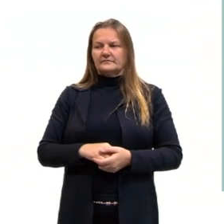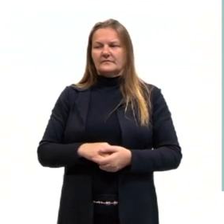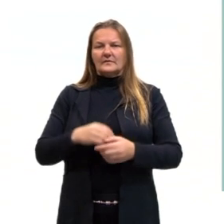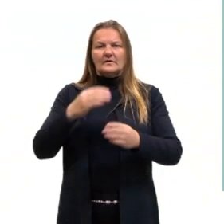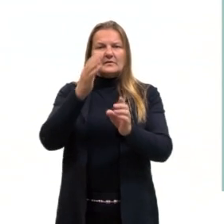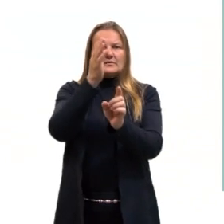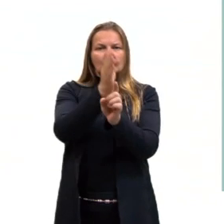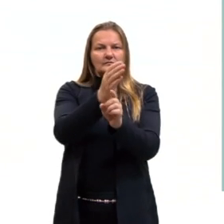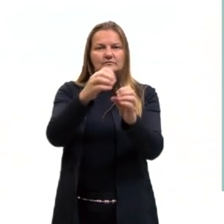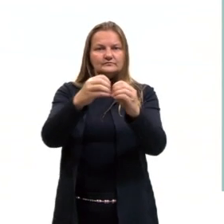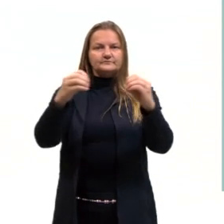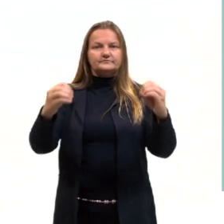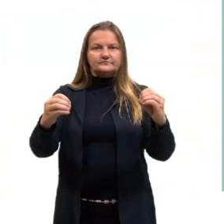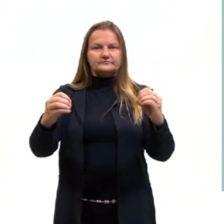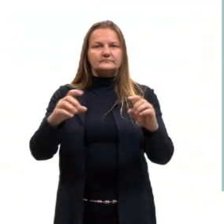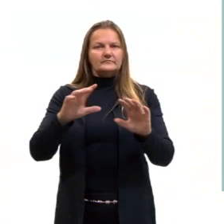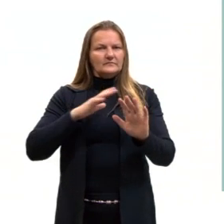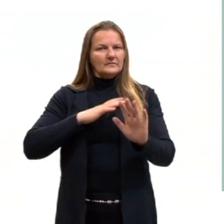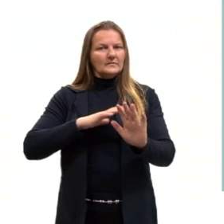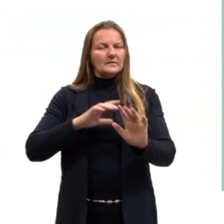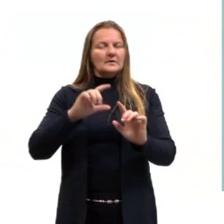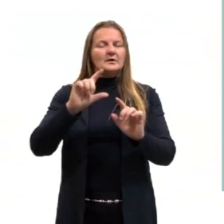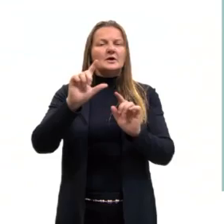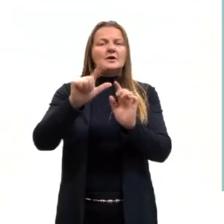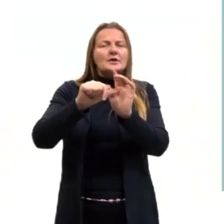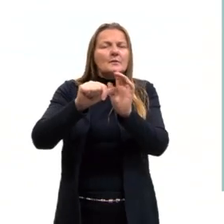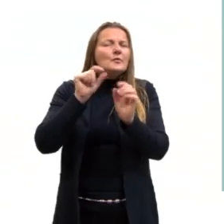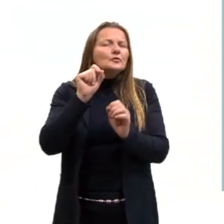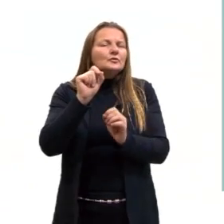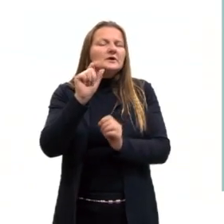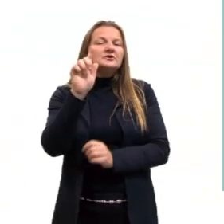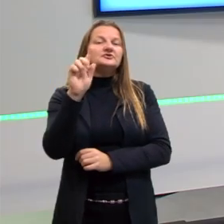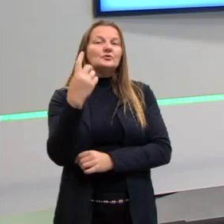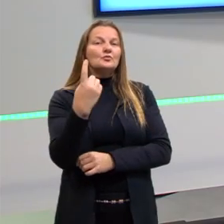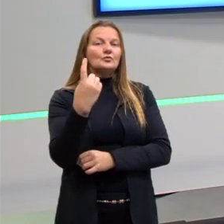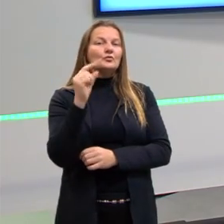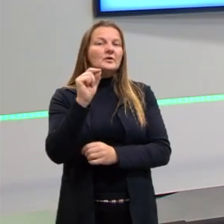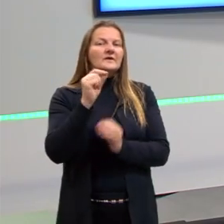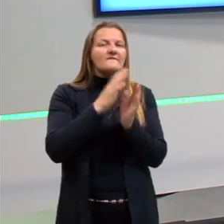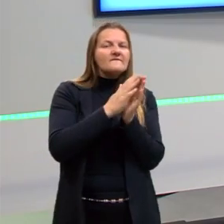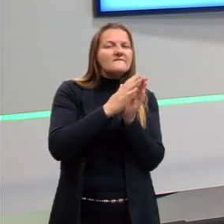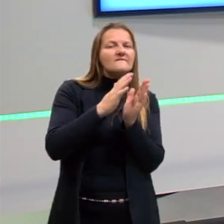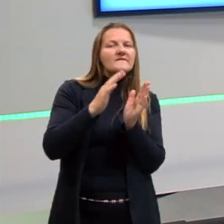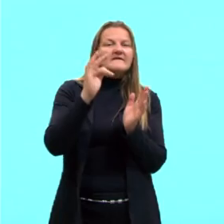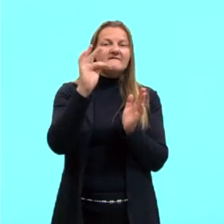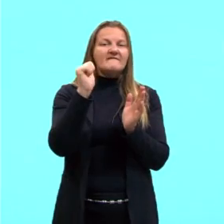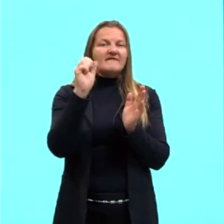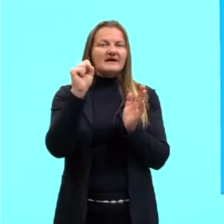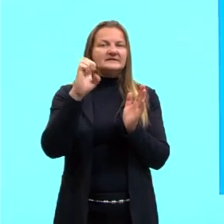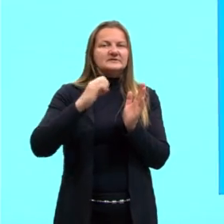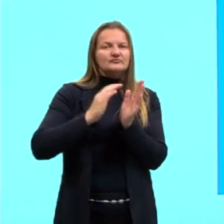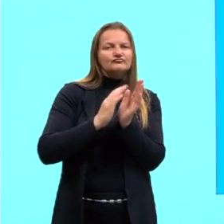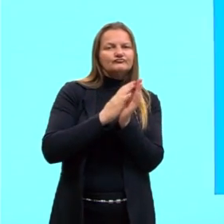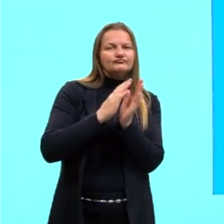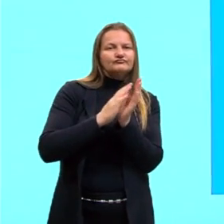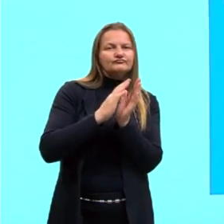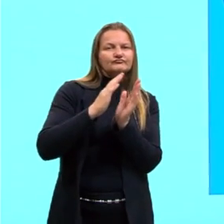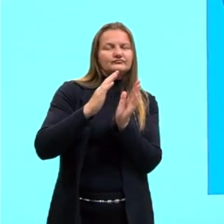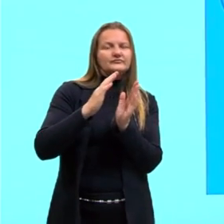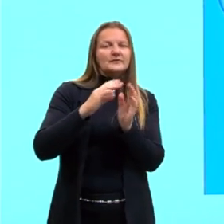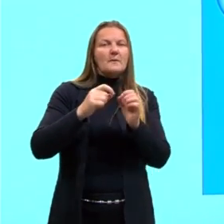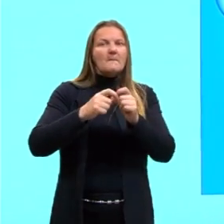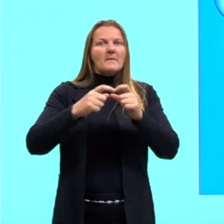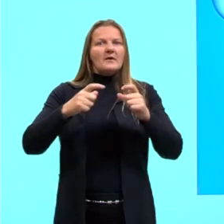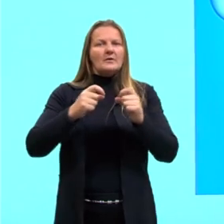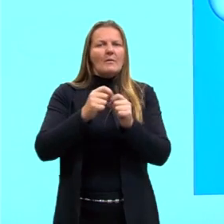intérfase. Então, o que acontece no período G1? Ocorre aí nesse período um maior